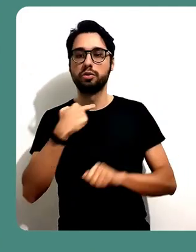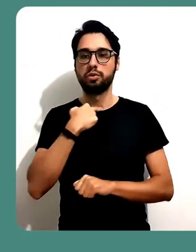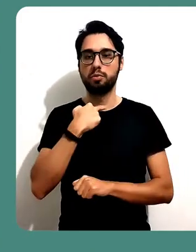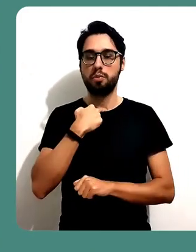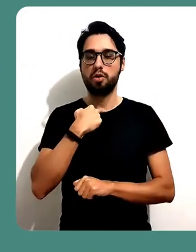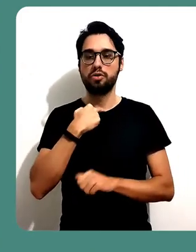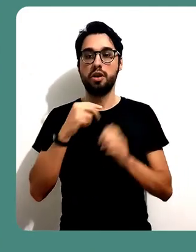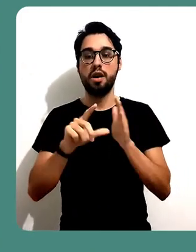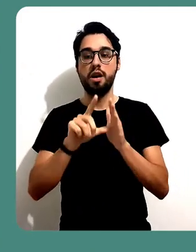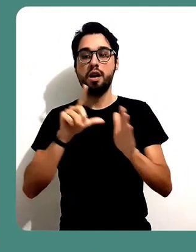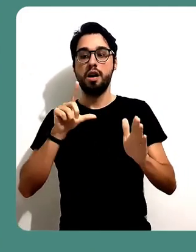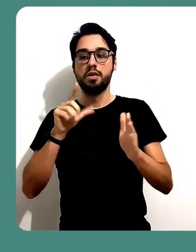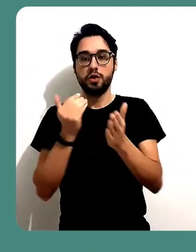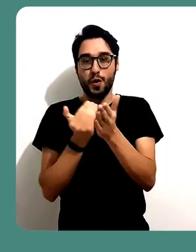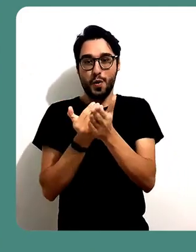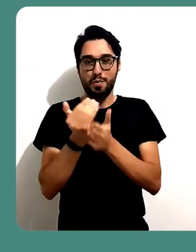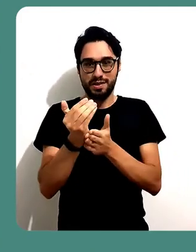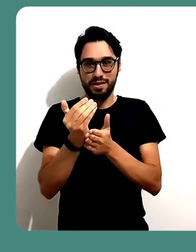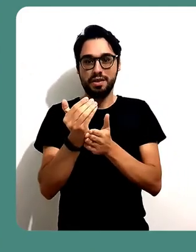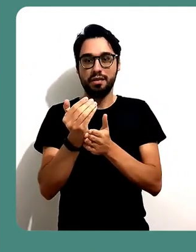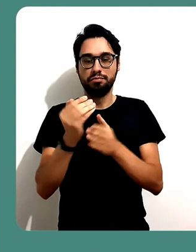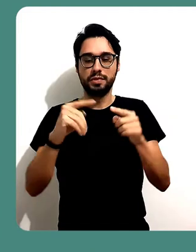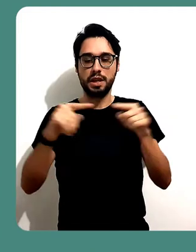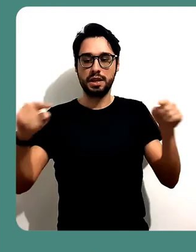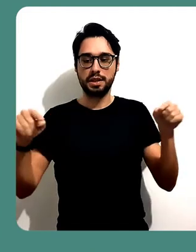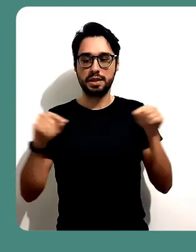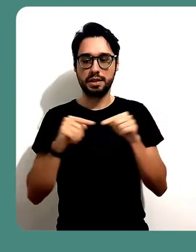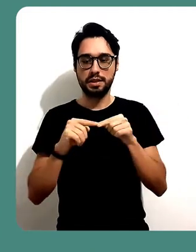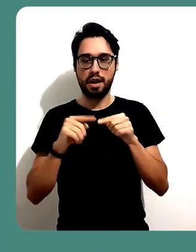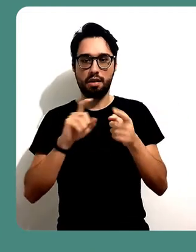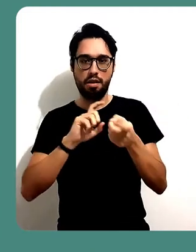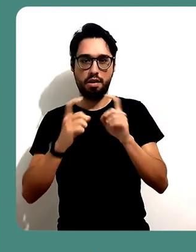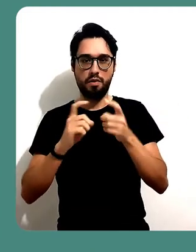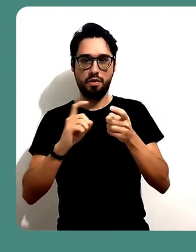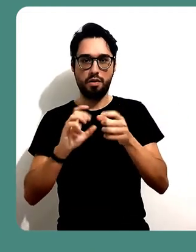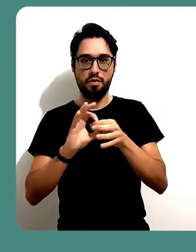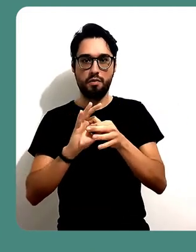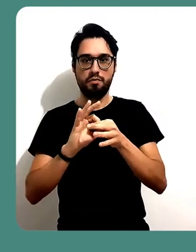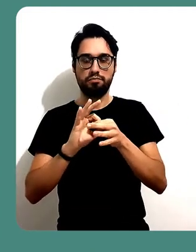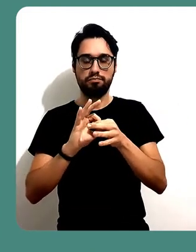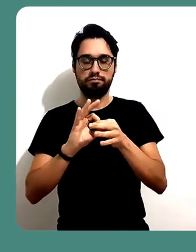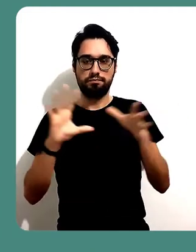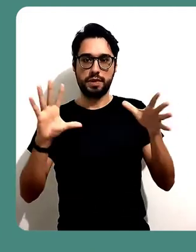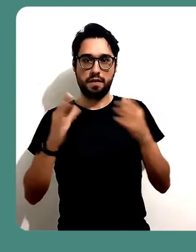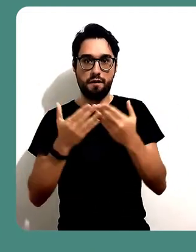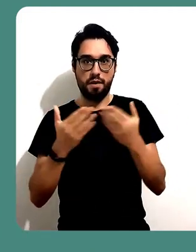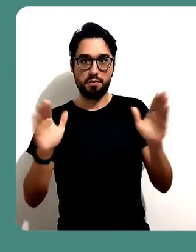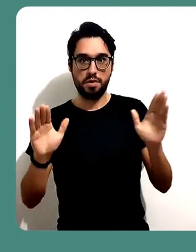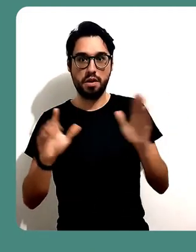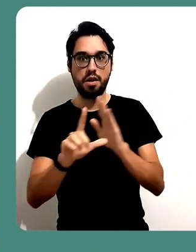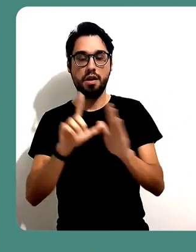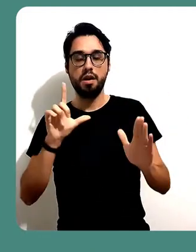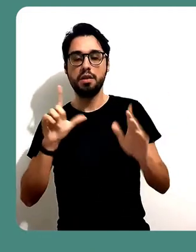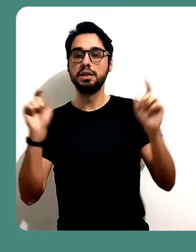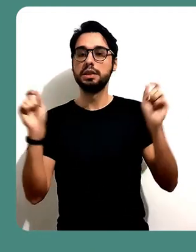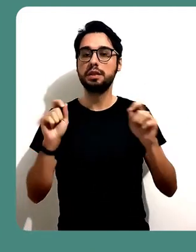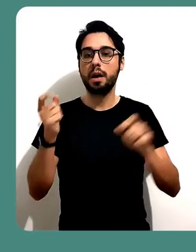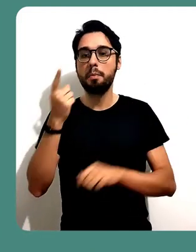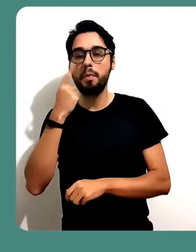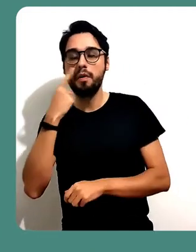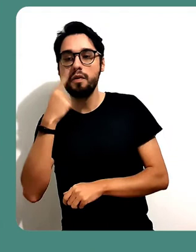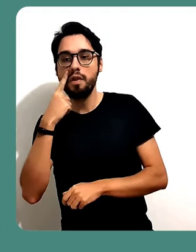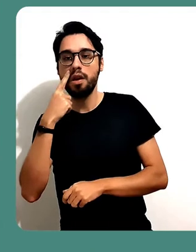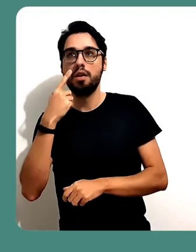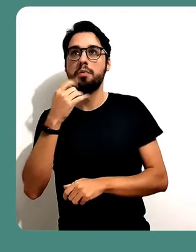antes do início da transmissão. Então, antes do início da sua reunião, você